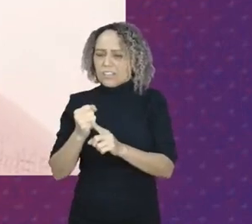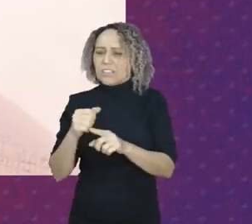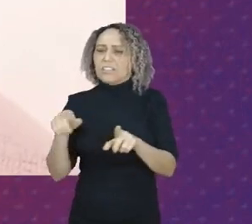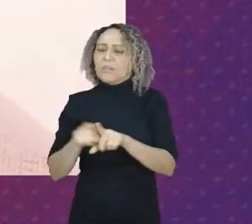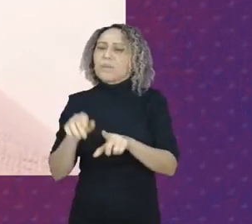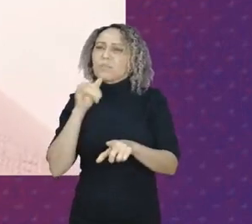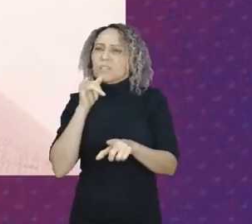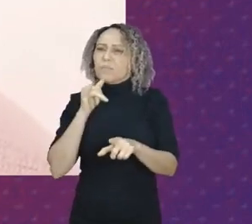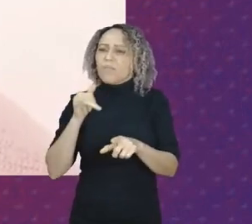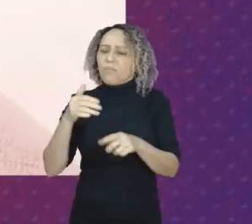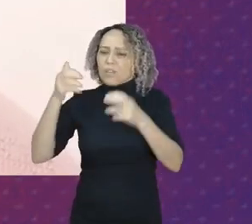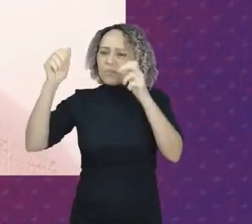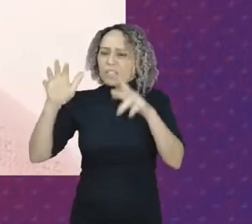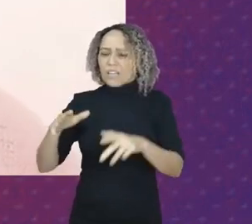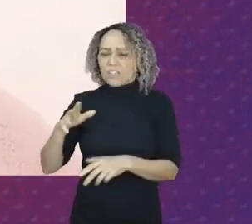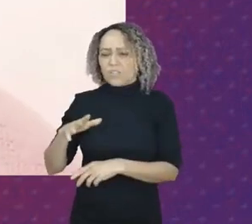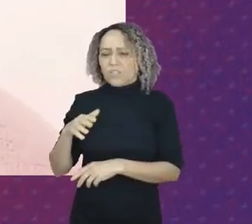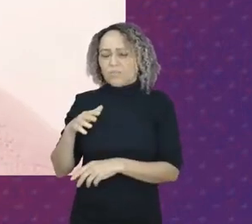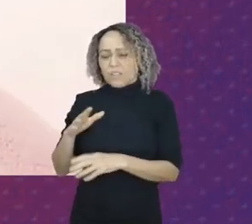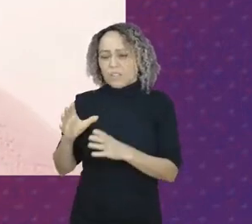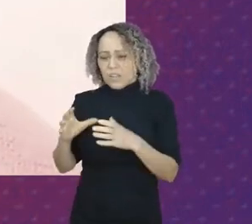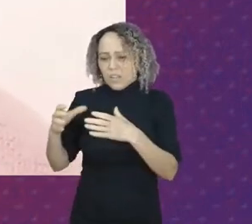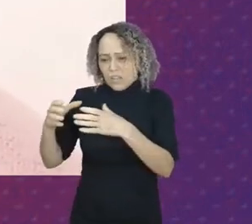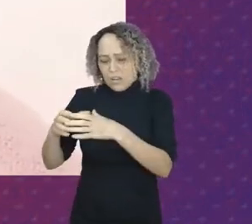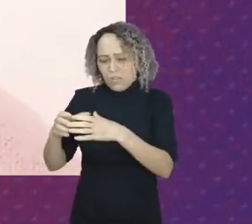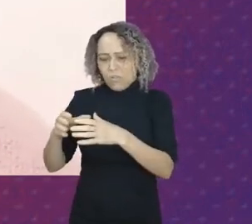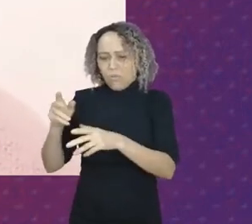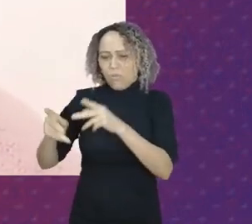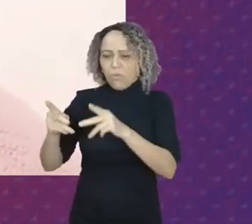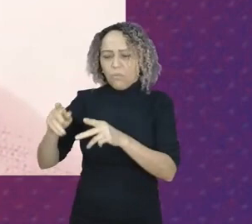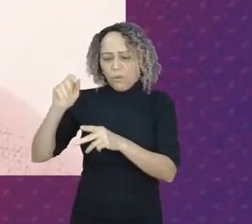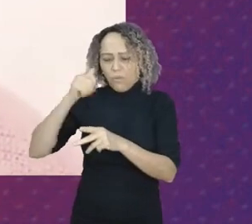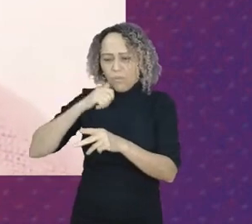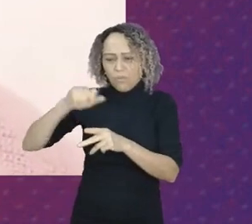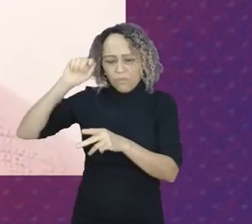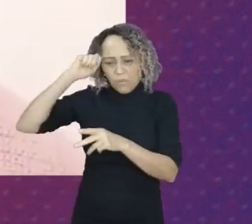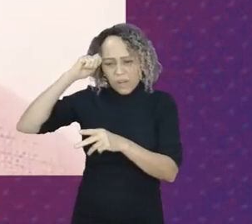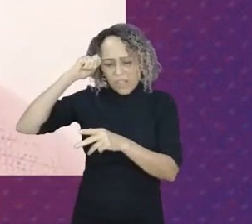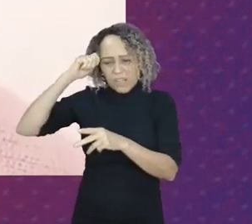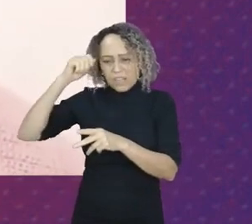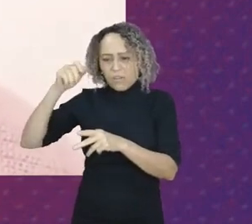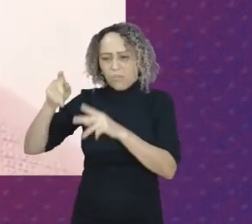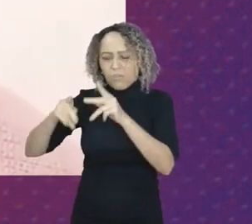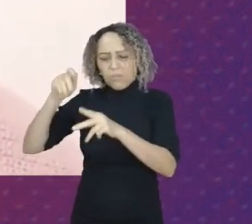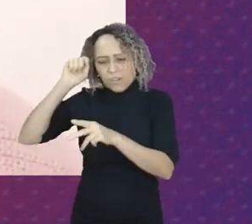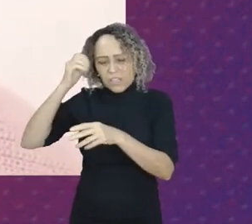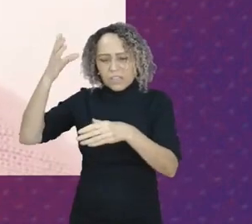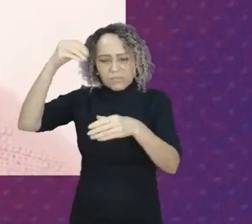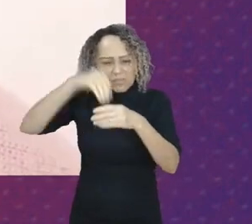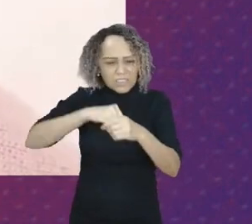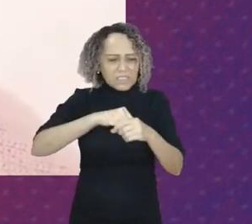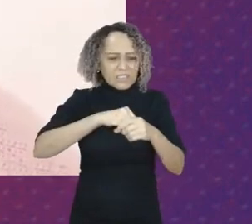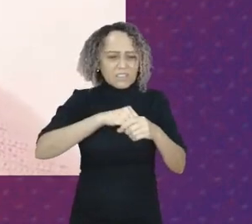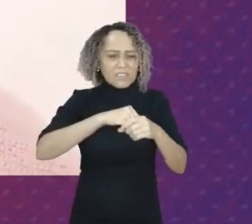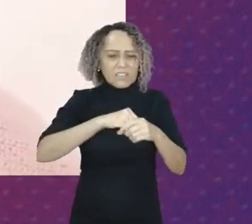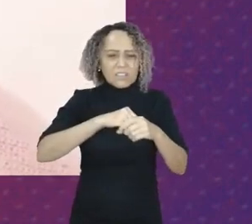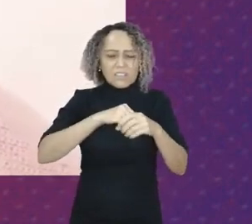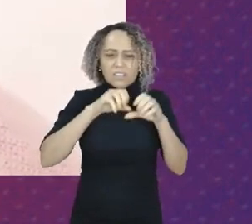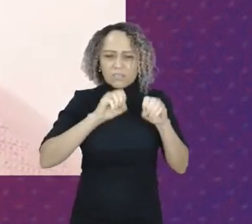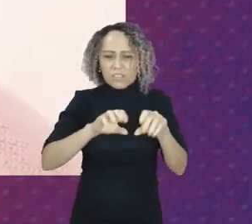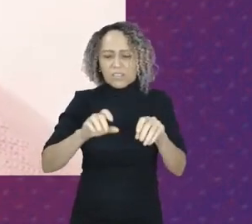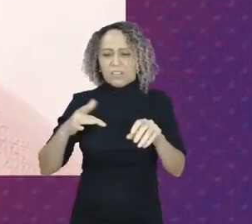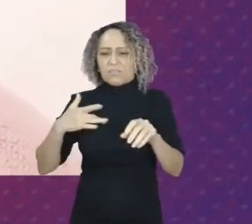saúde educação trabalho a mulher negra está presente em todos esses segmentos